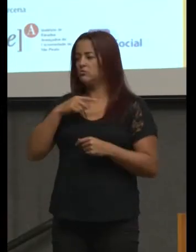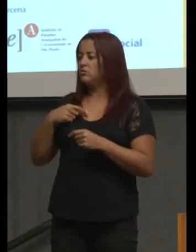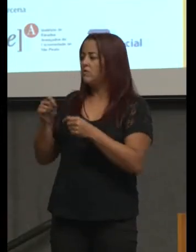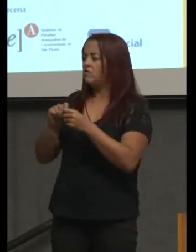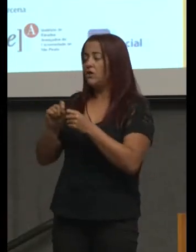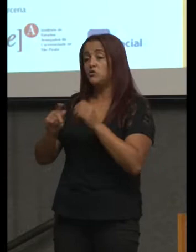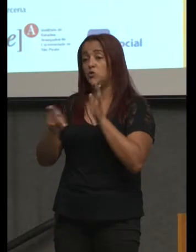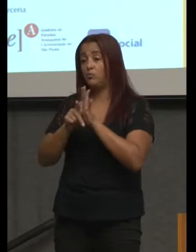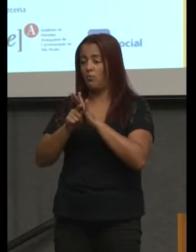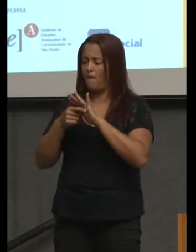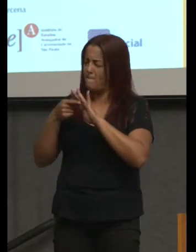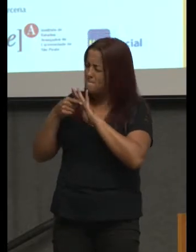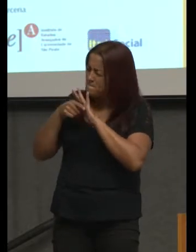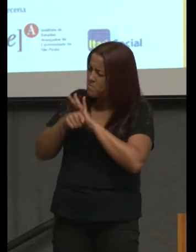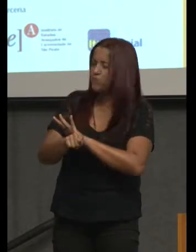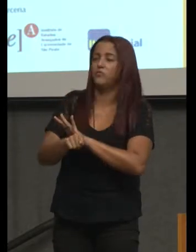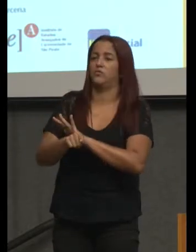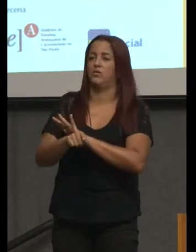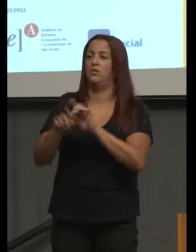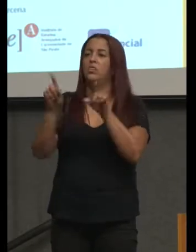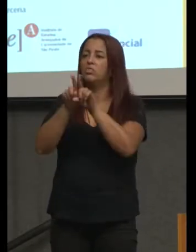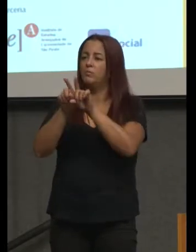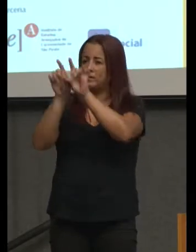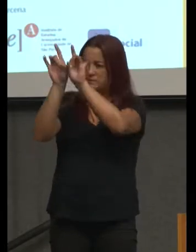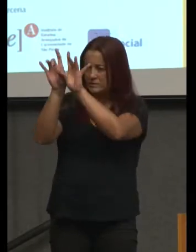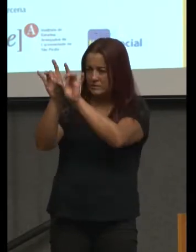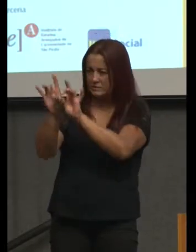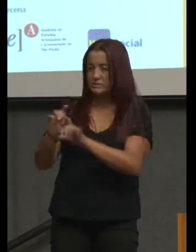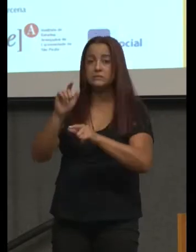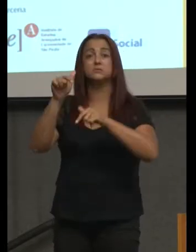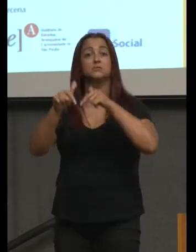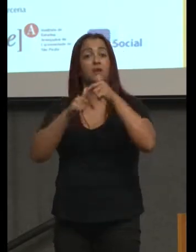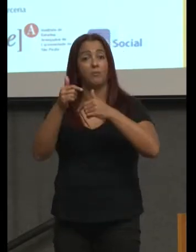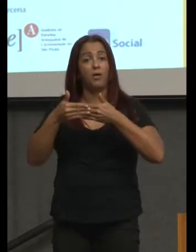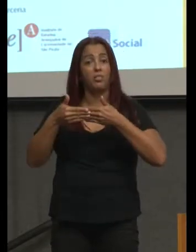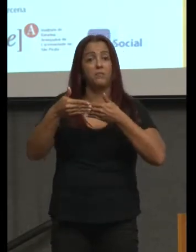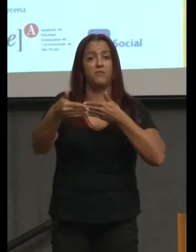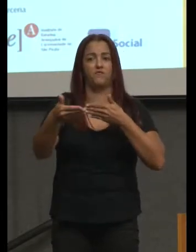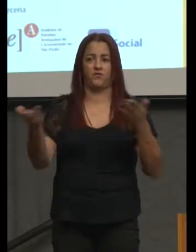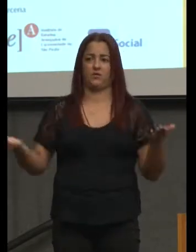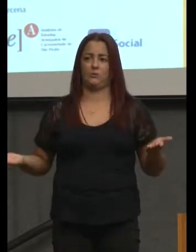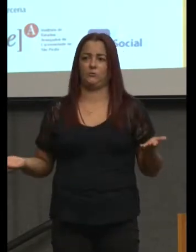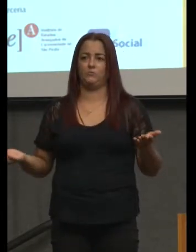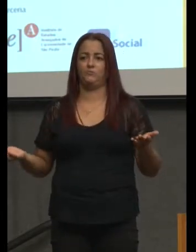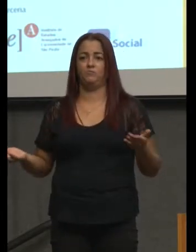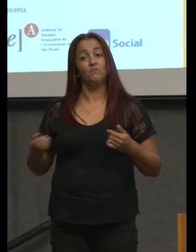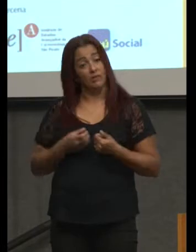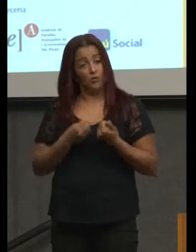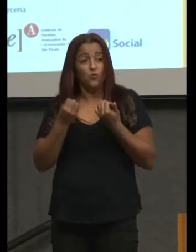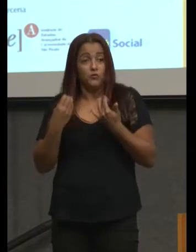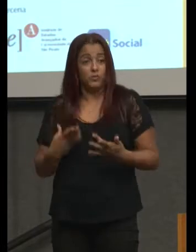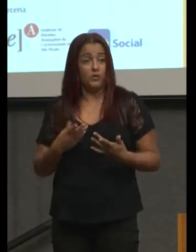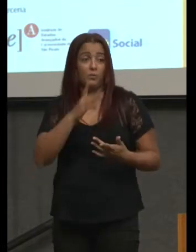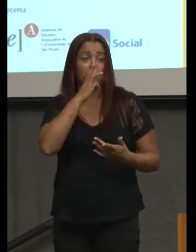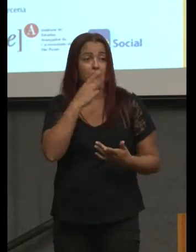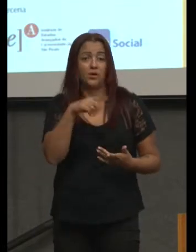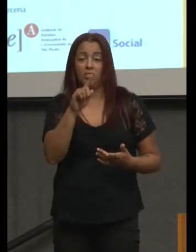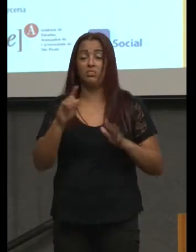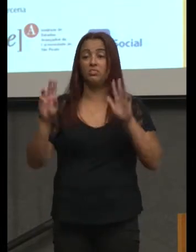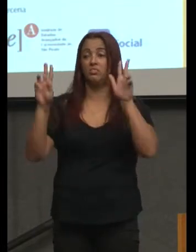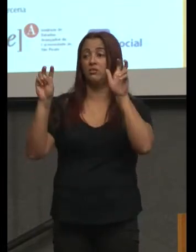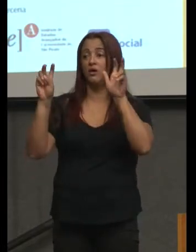especificar os trabalhos daqui para frente. Eu estou falando, parece que não, do tema do dia de hoje, que é